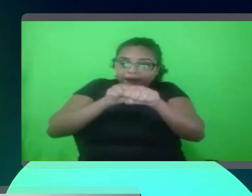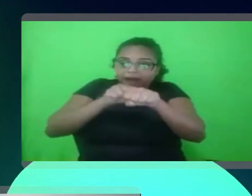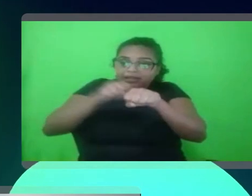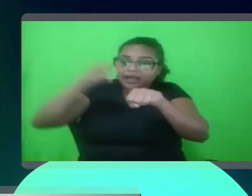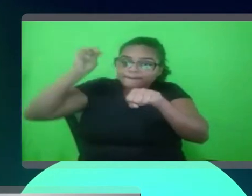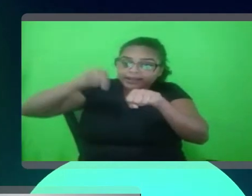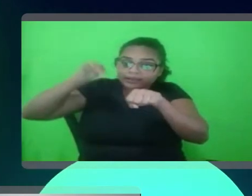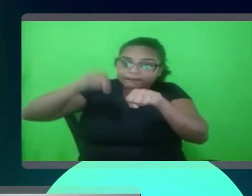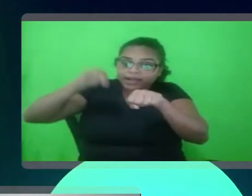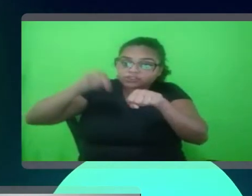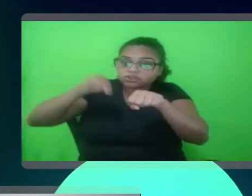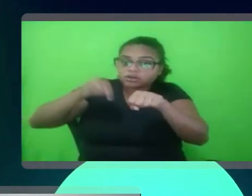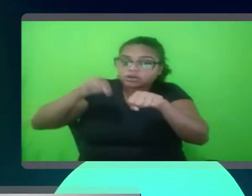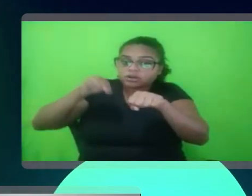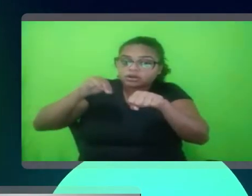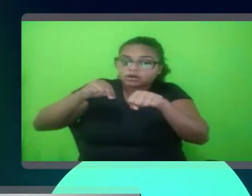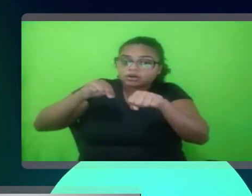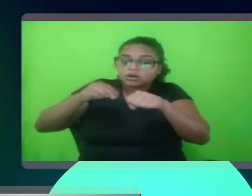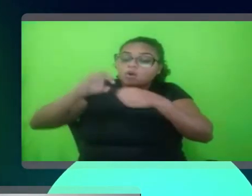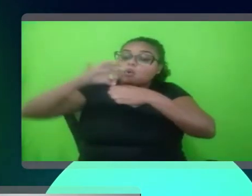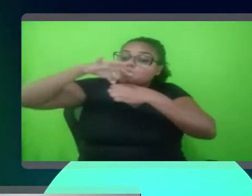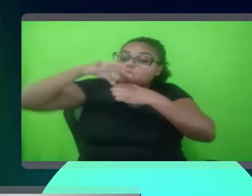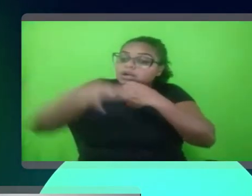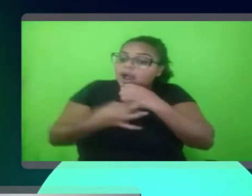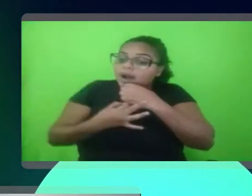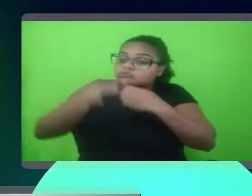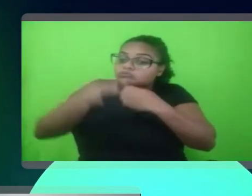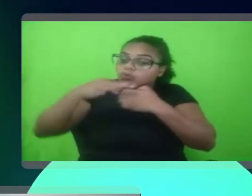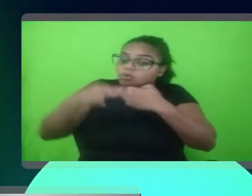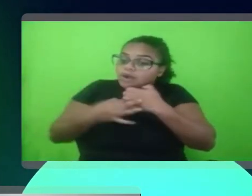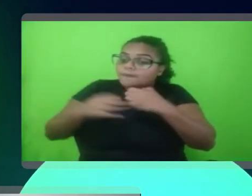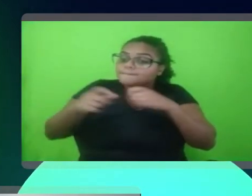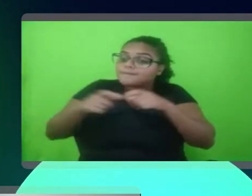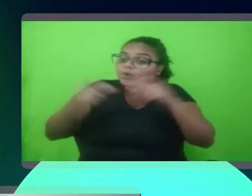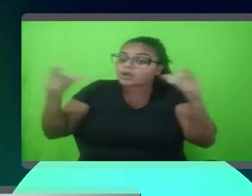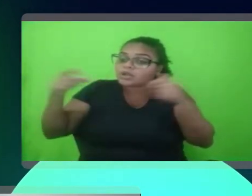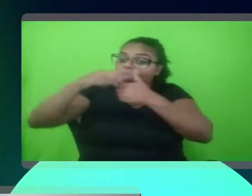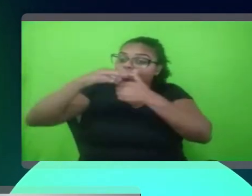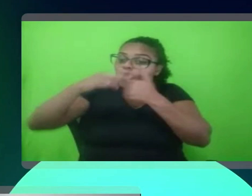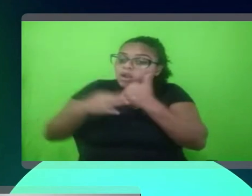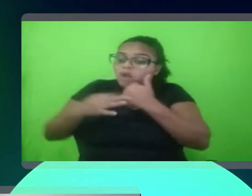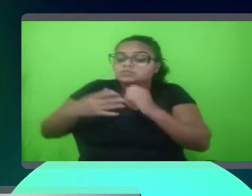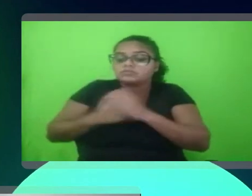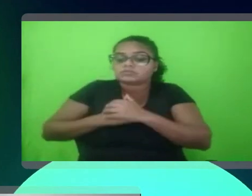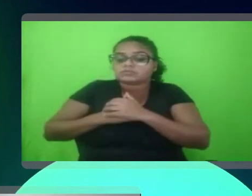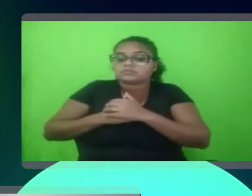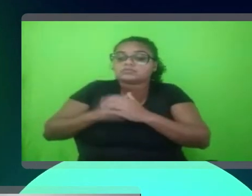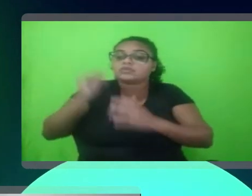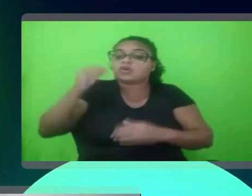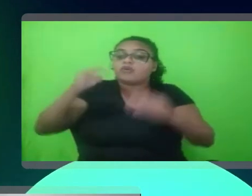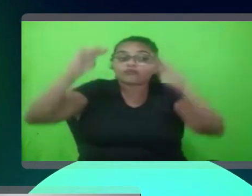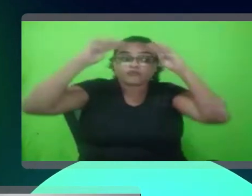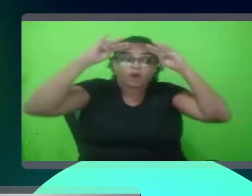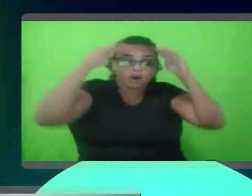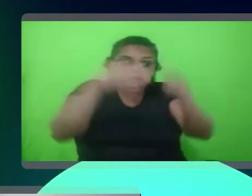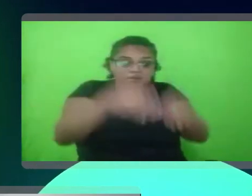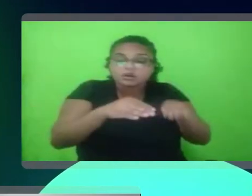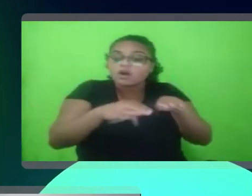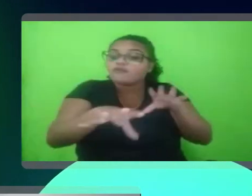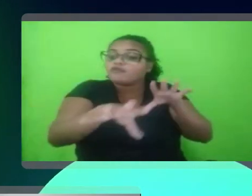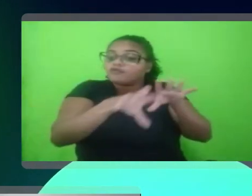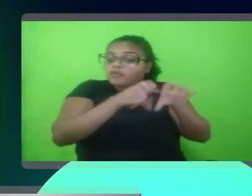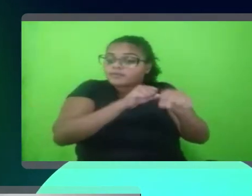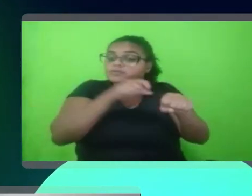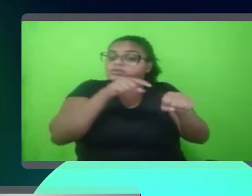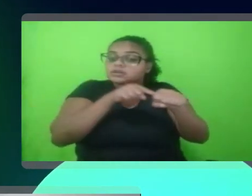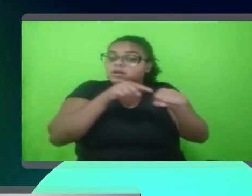uma galera considerável, da Rural, especificamente, que, é, é focado na formação